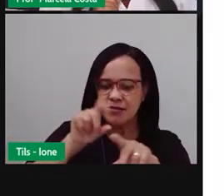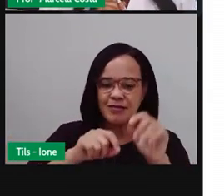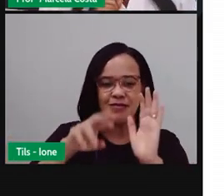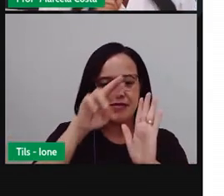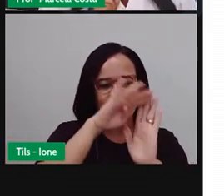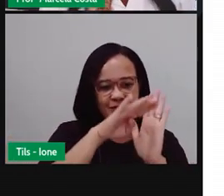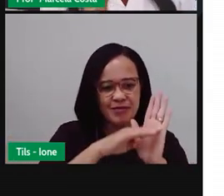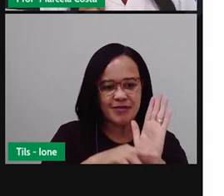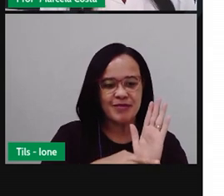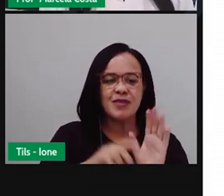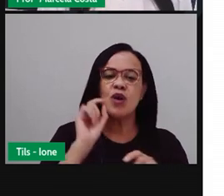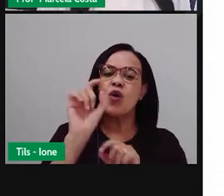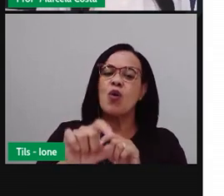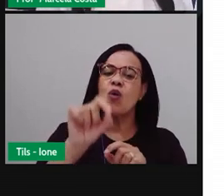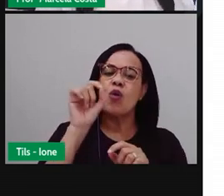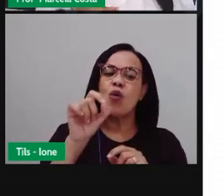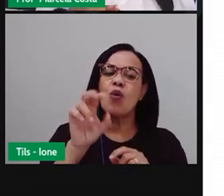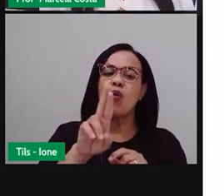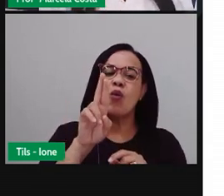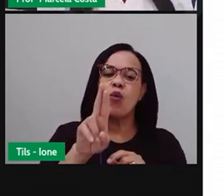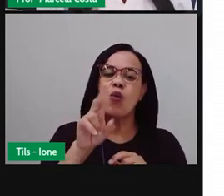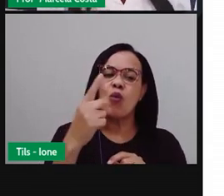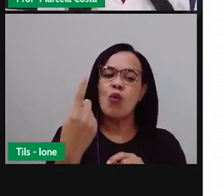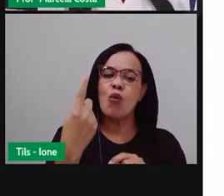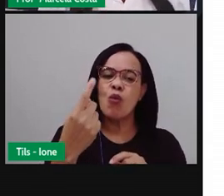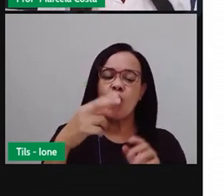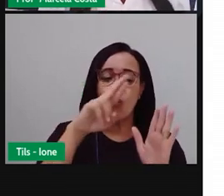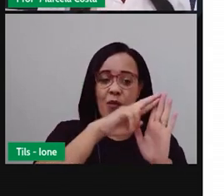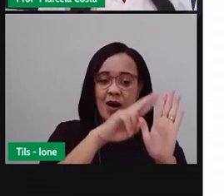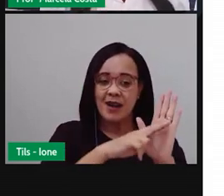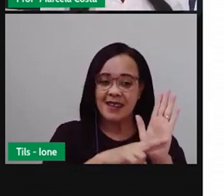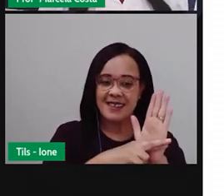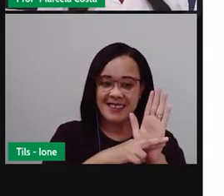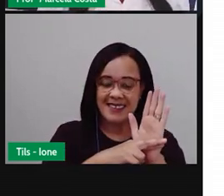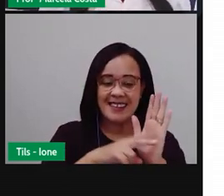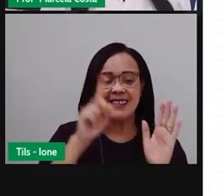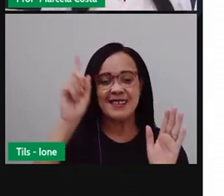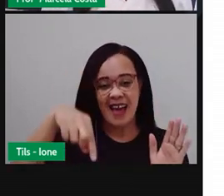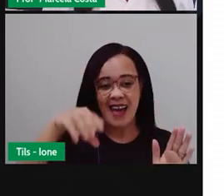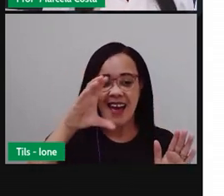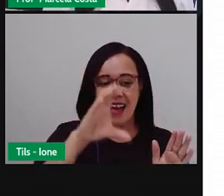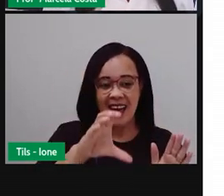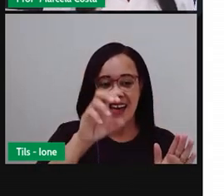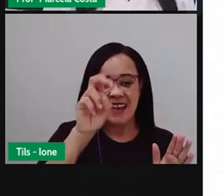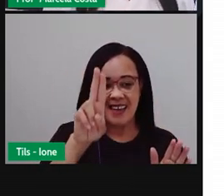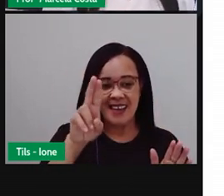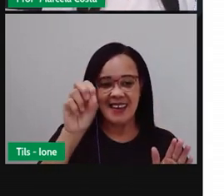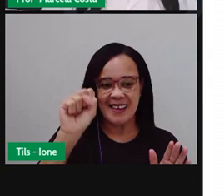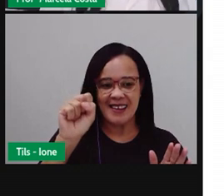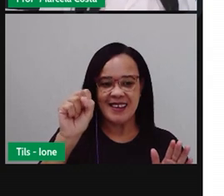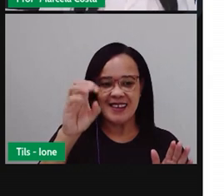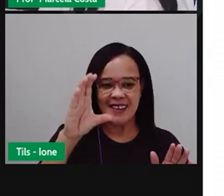o cusculo. Essa comida gostosa, típica aqui dessa região.